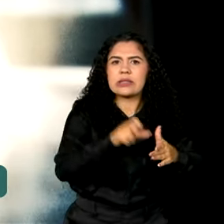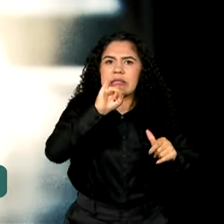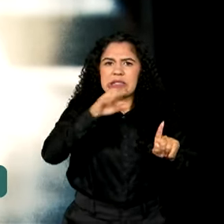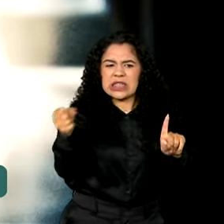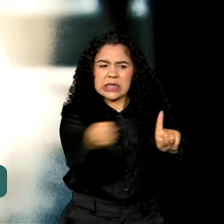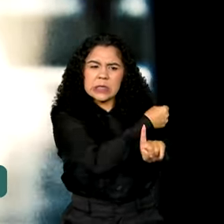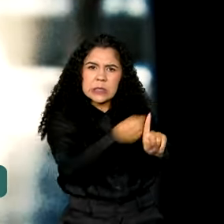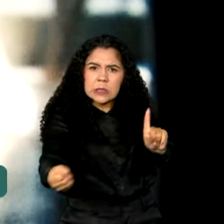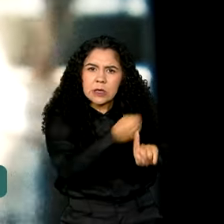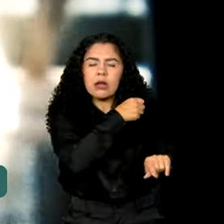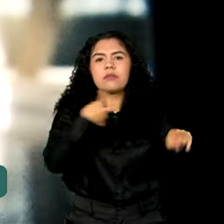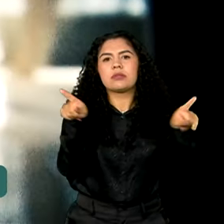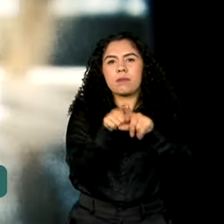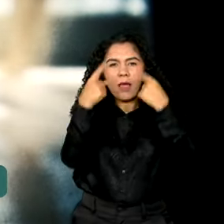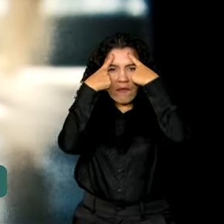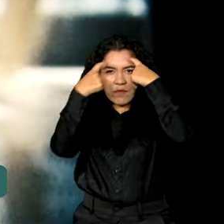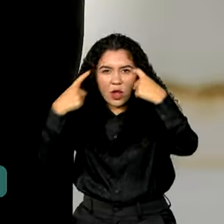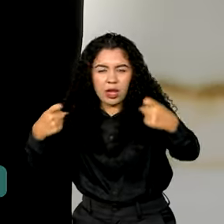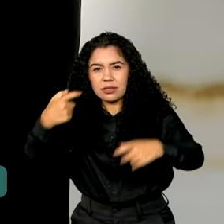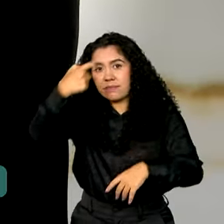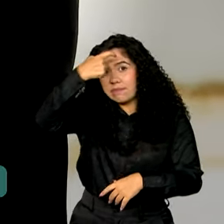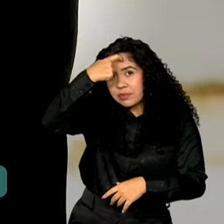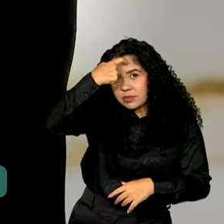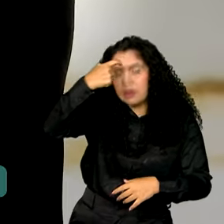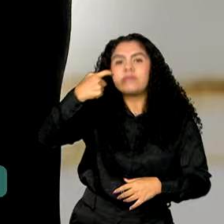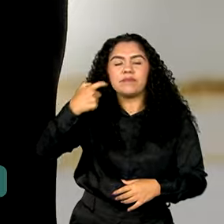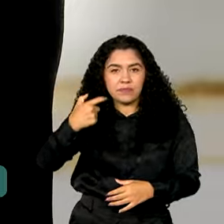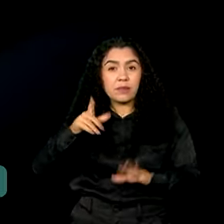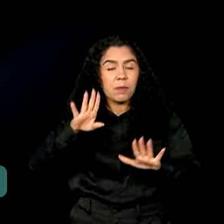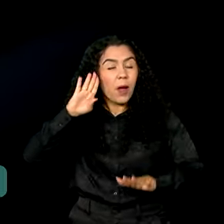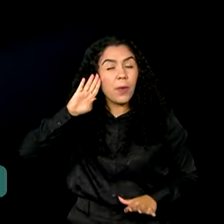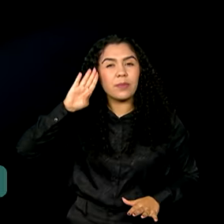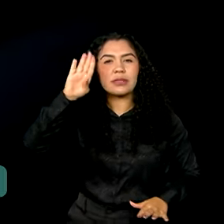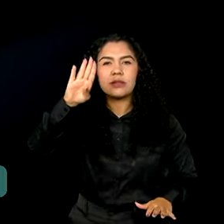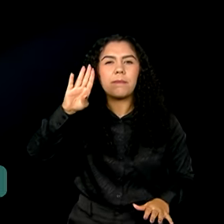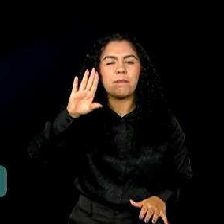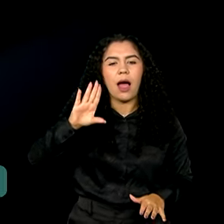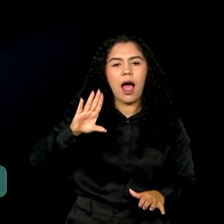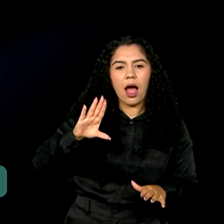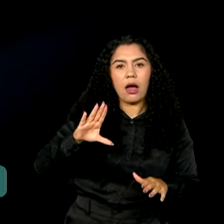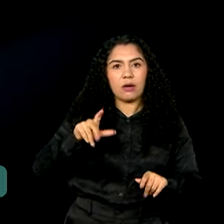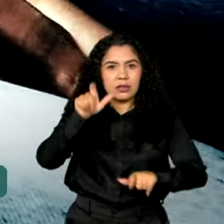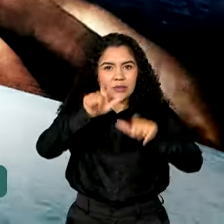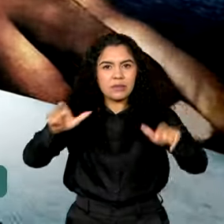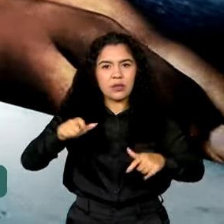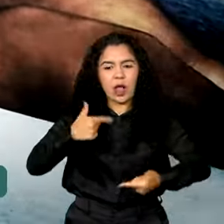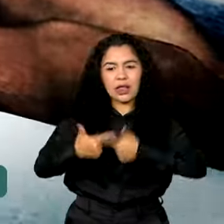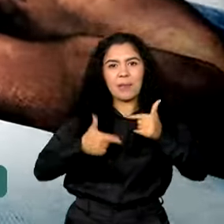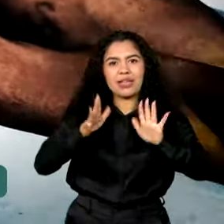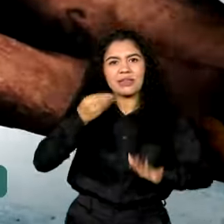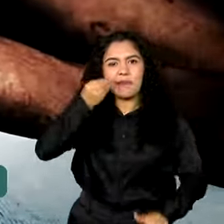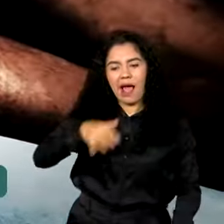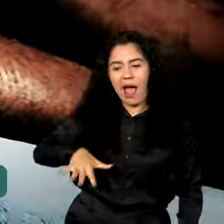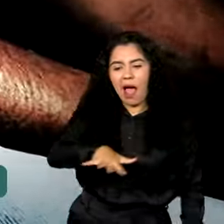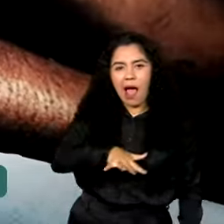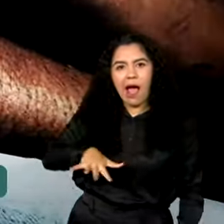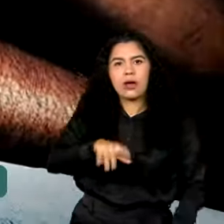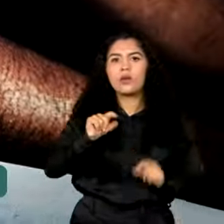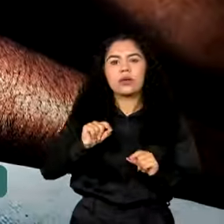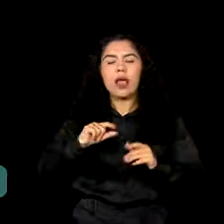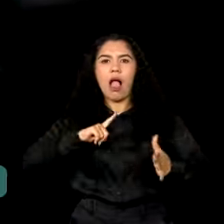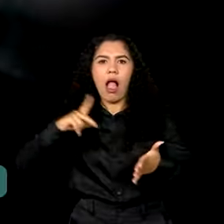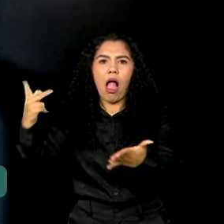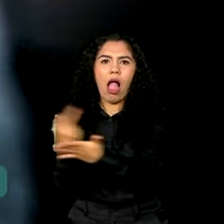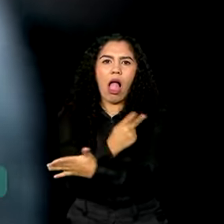de violência psicológica e moral. O principal argumento de quem trabalha na área é que geralmente ocorrem vários